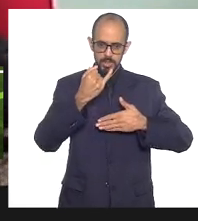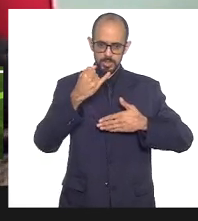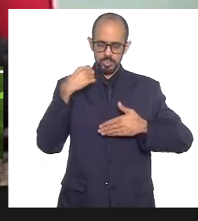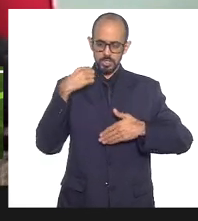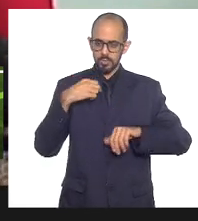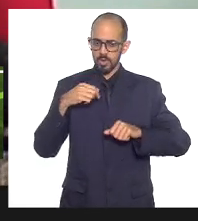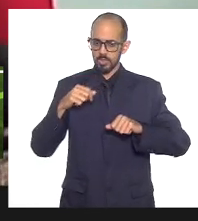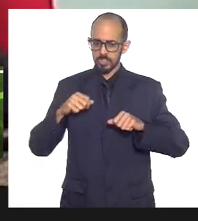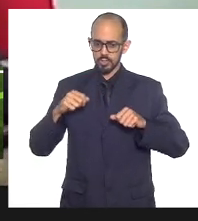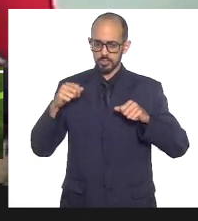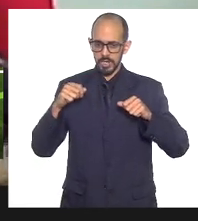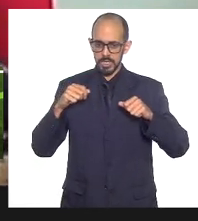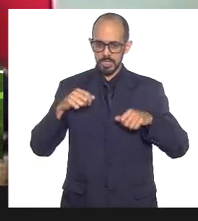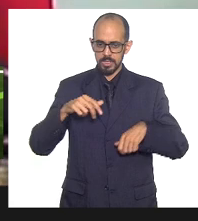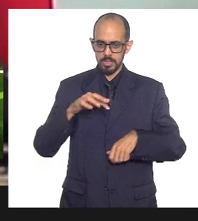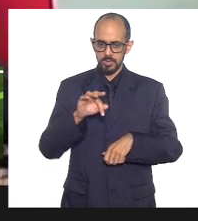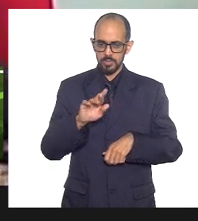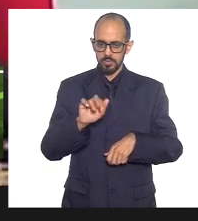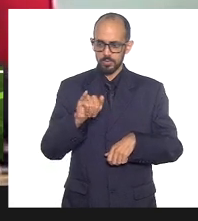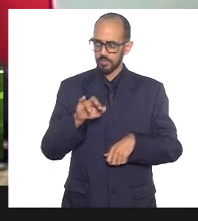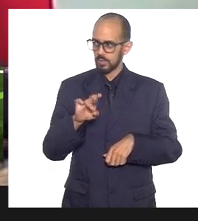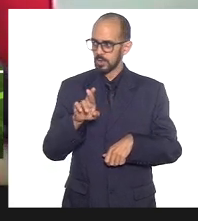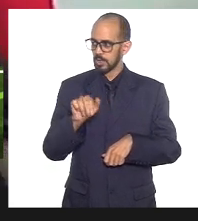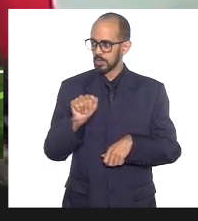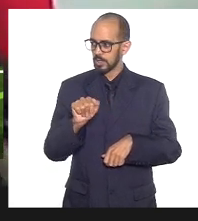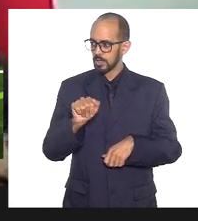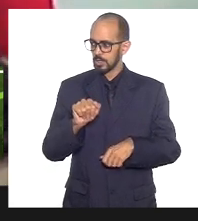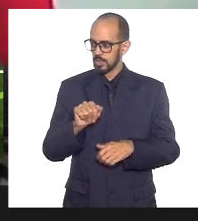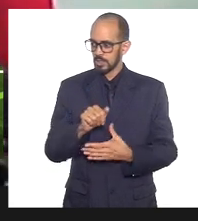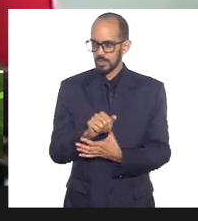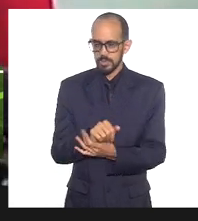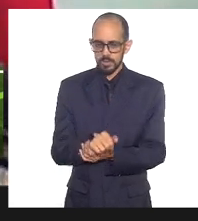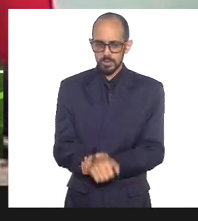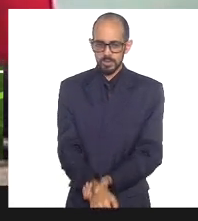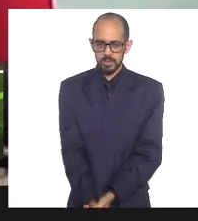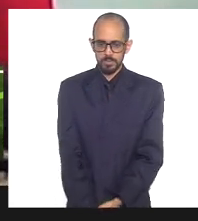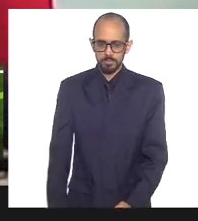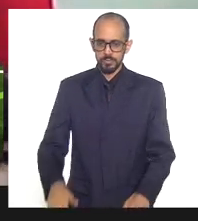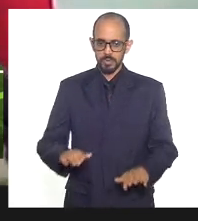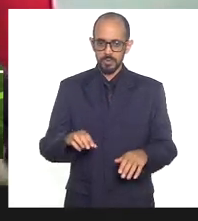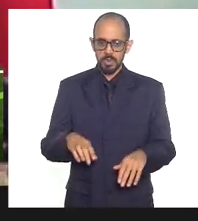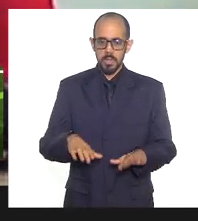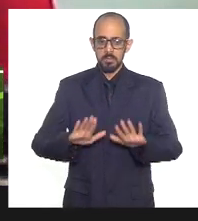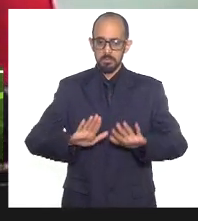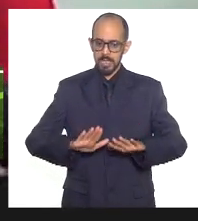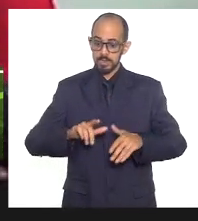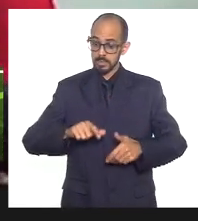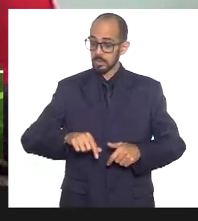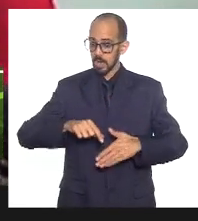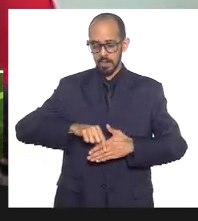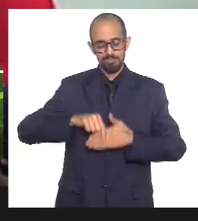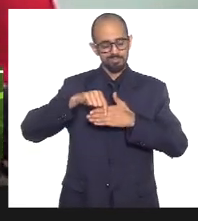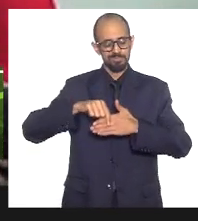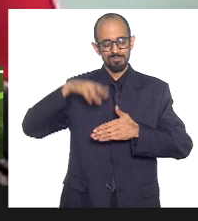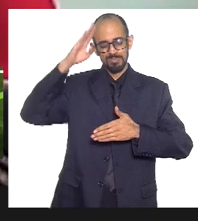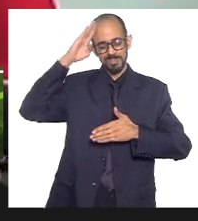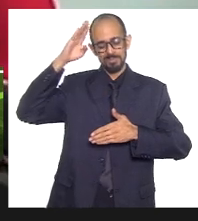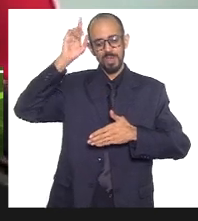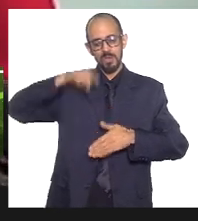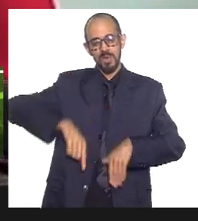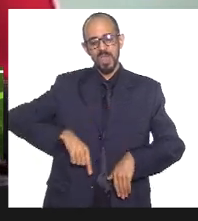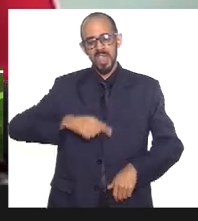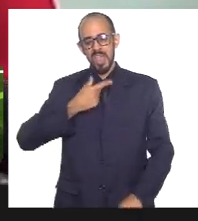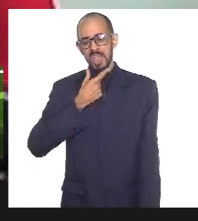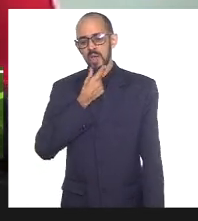nossas monjas, mas a liderança, a construção do espaço do poder é conduzido pela figura do homem. Então, acho que tem